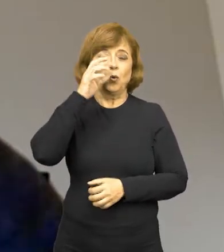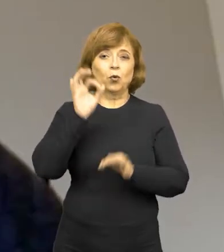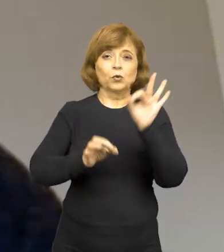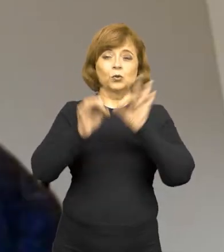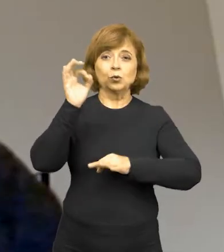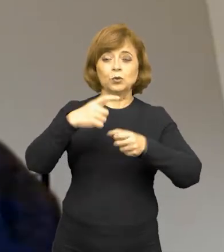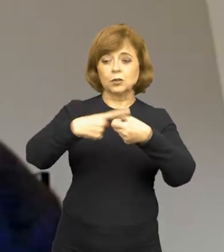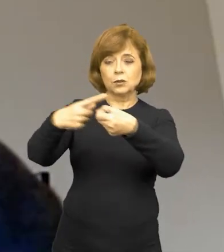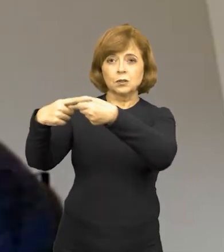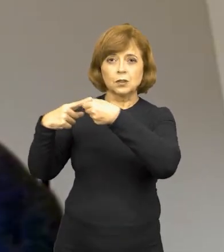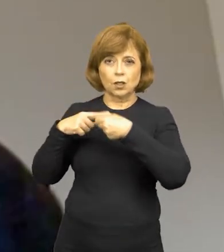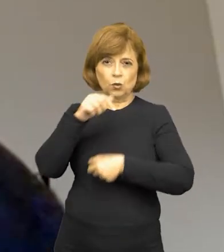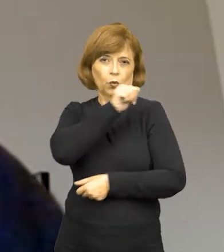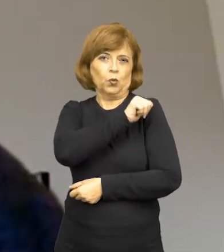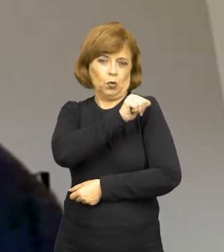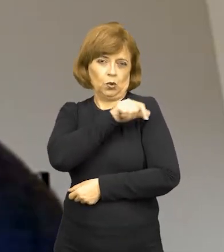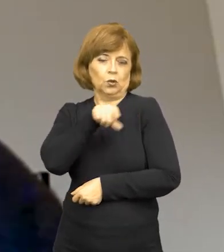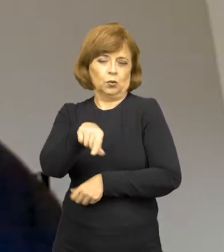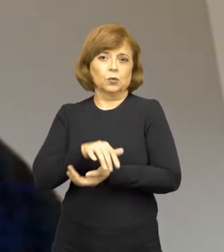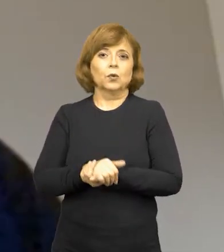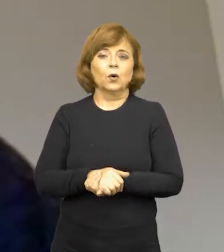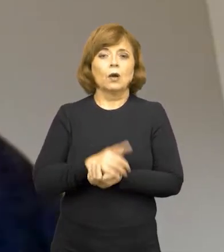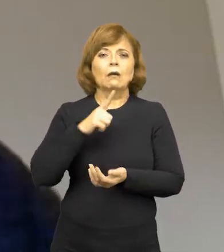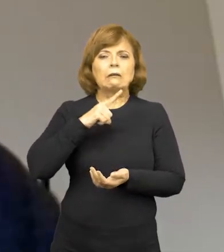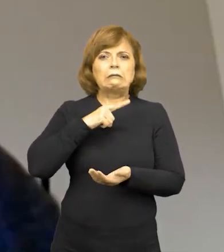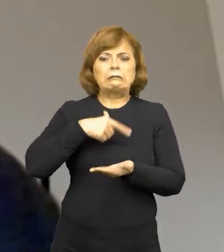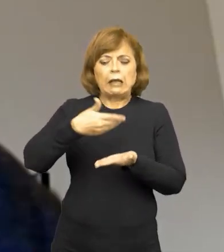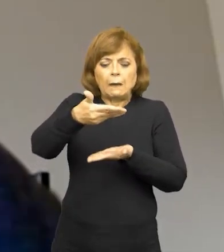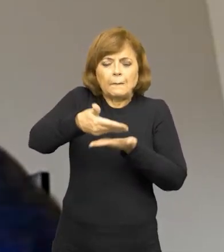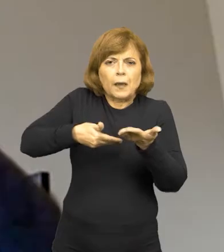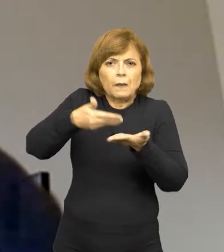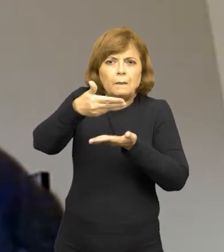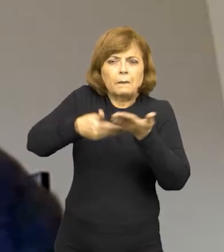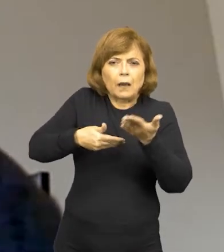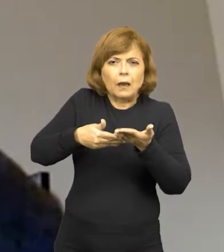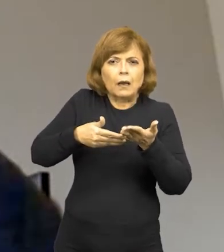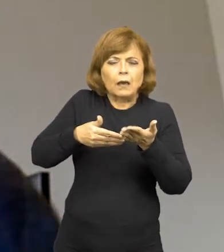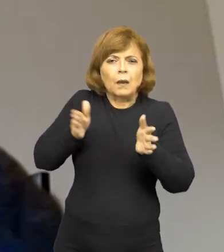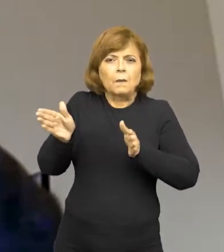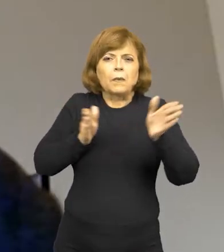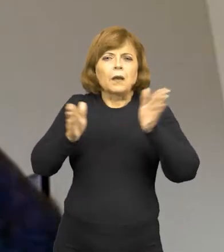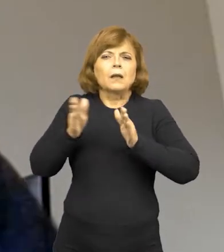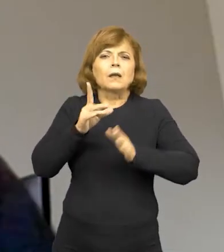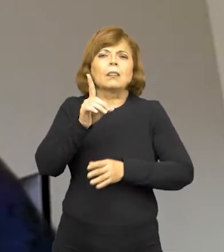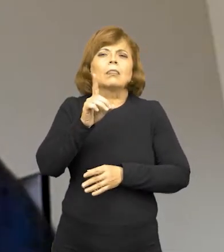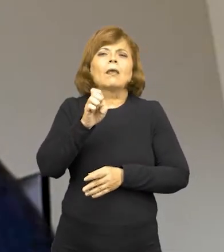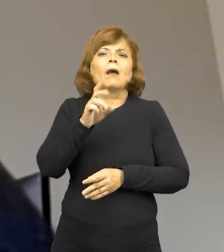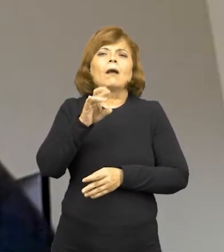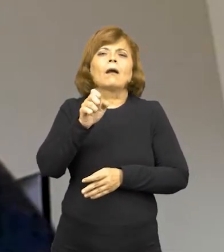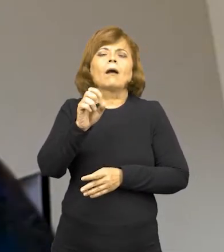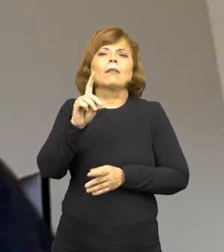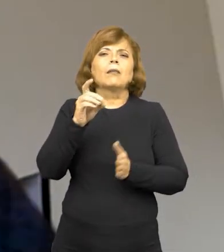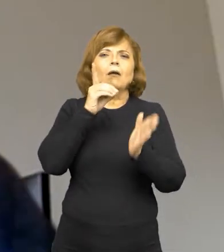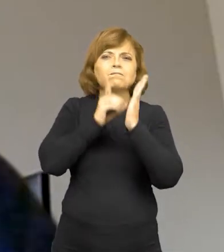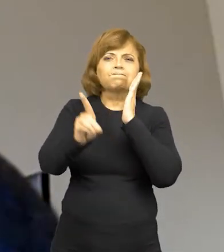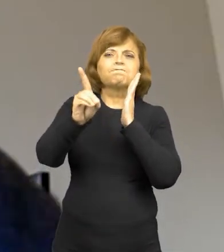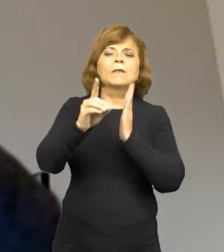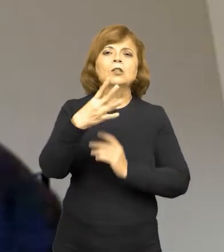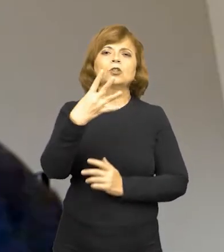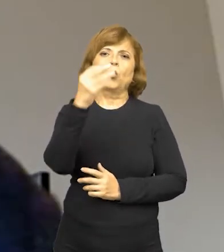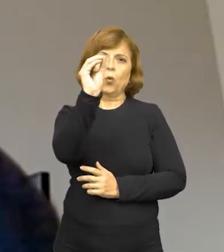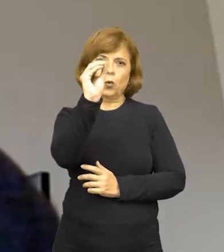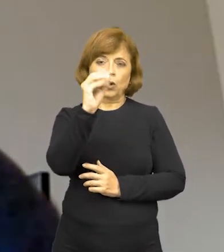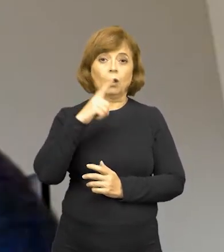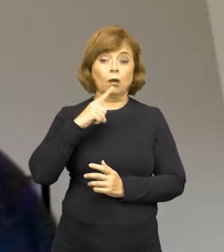do interior, onde ele tem peças processuais da década de 40. Nós temos alguns livros encadernados,